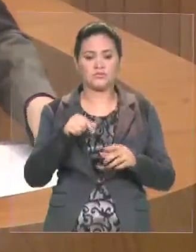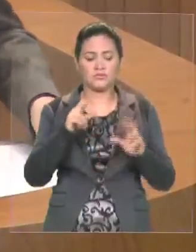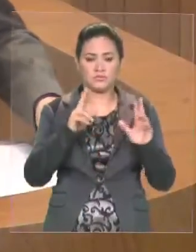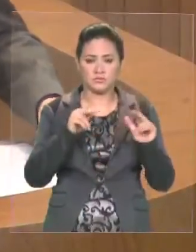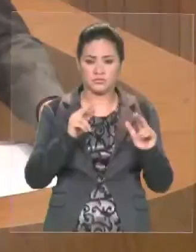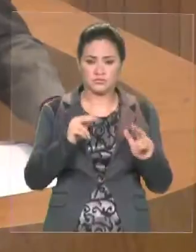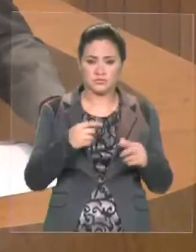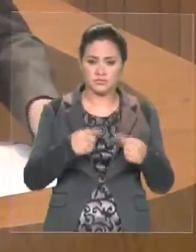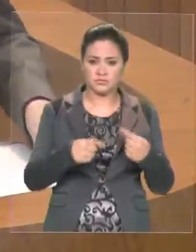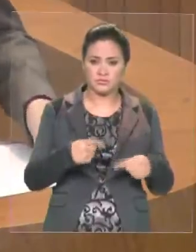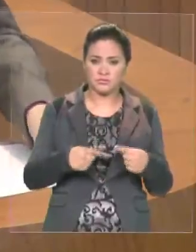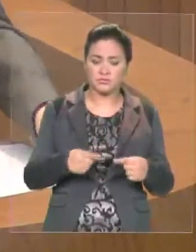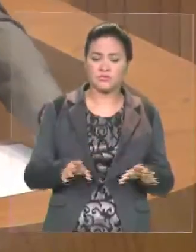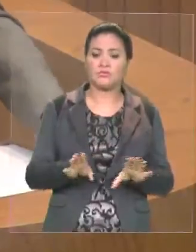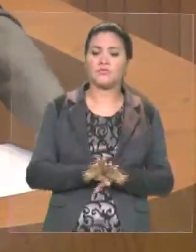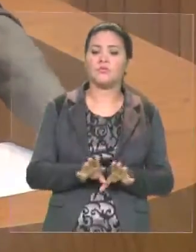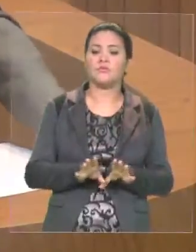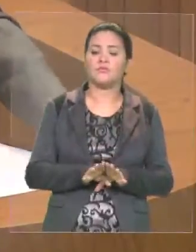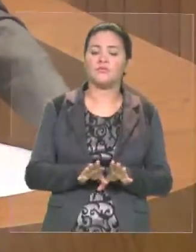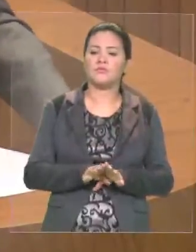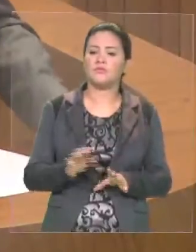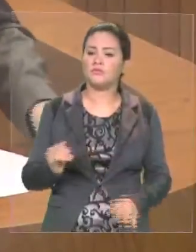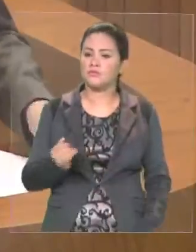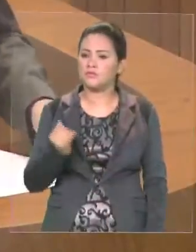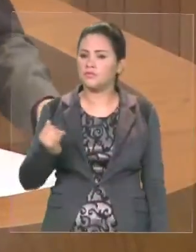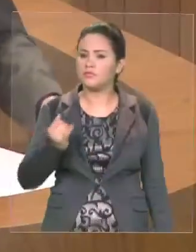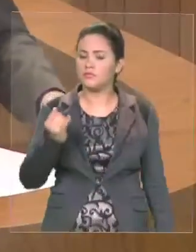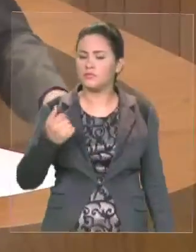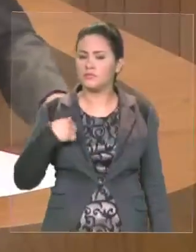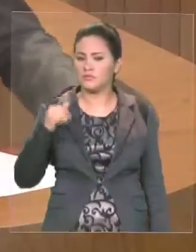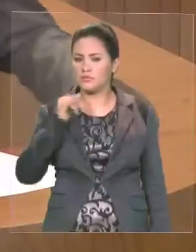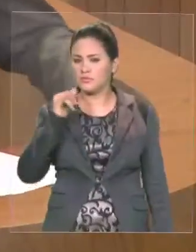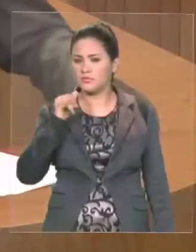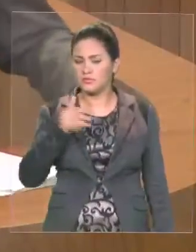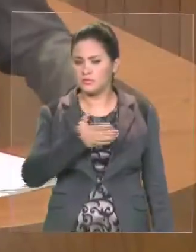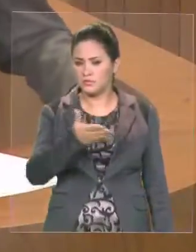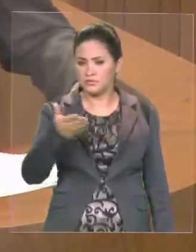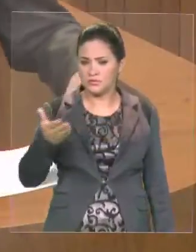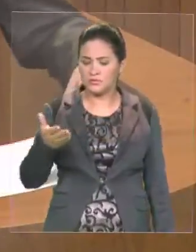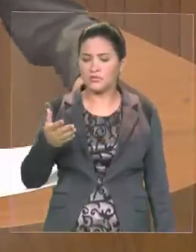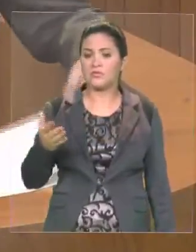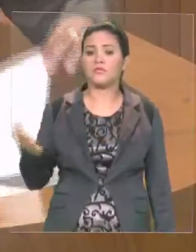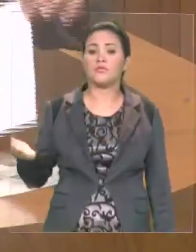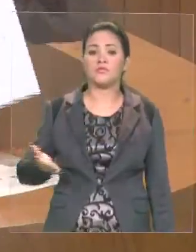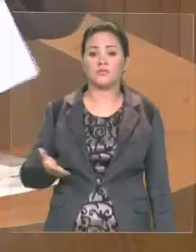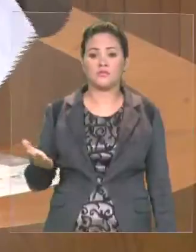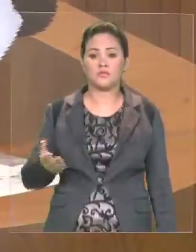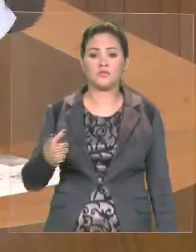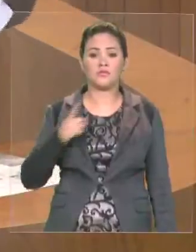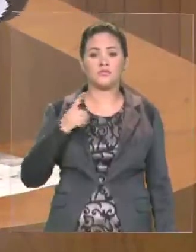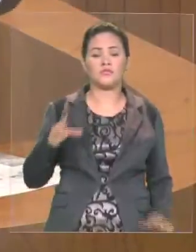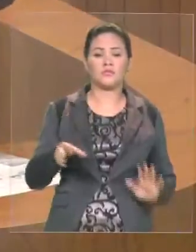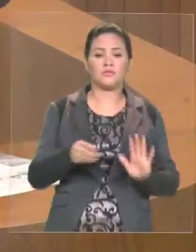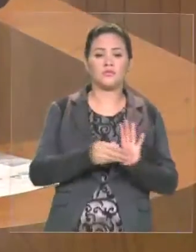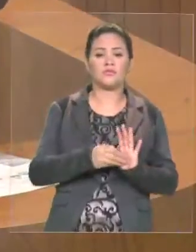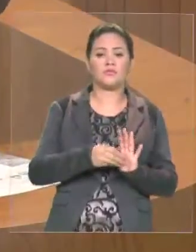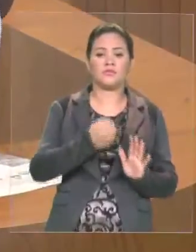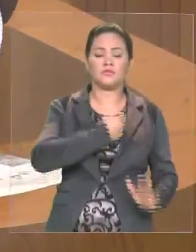ressaltar a vossas excelências à sociedade. Nós temos aqui em nossas mãos, hoje, uma emenda à Constituição, que é a 71,